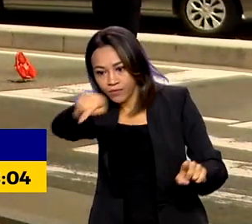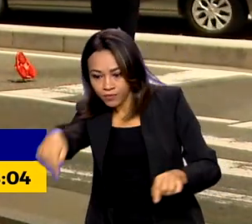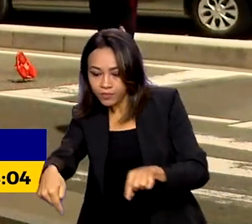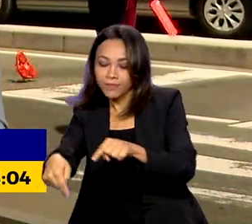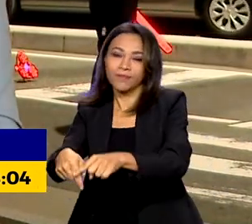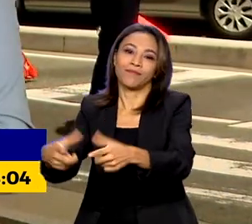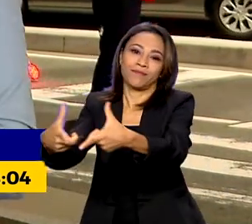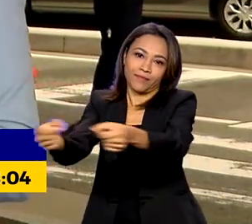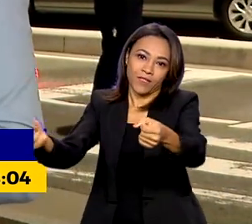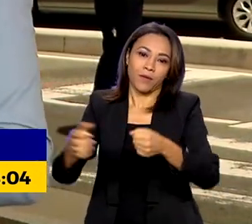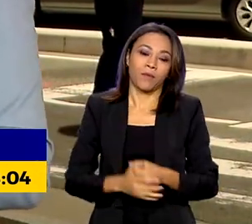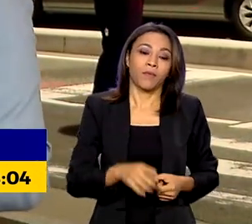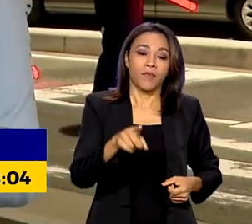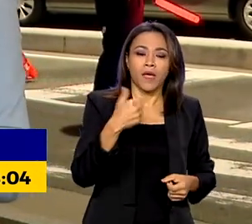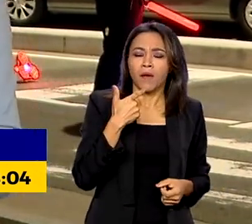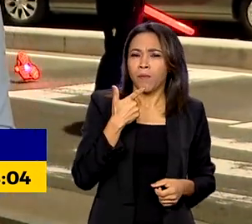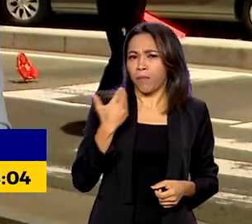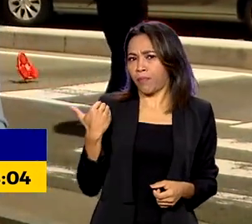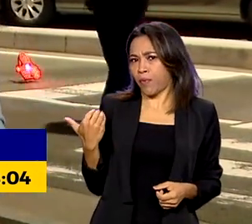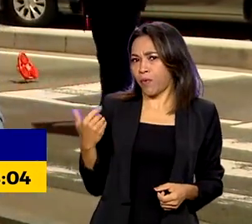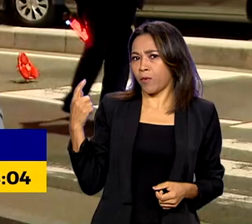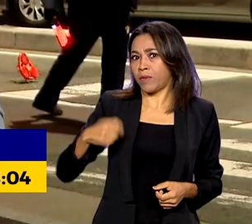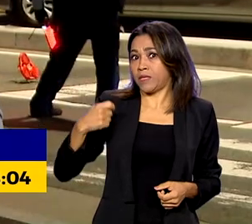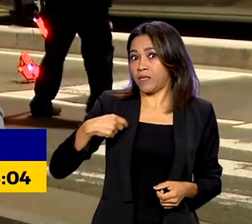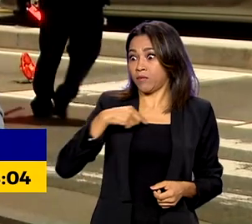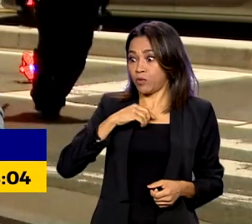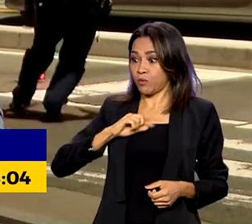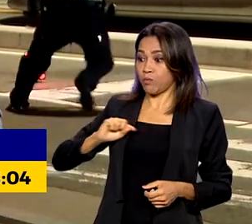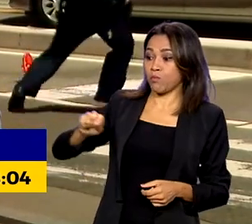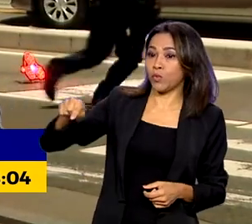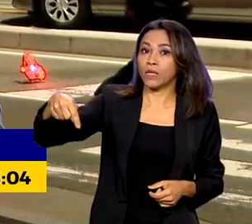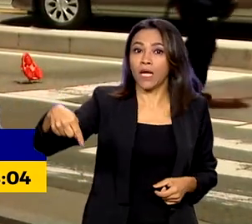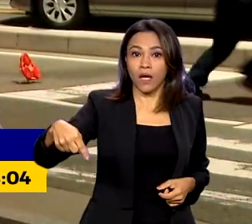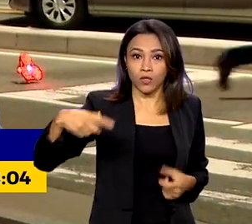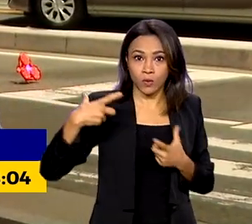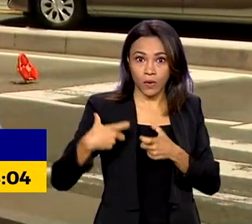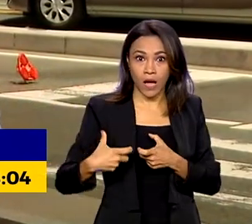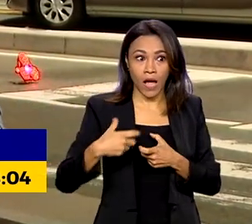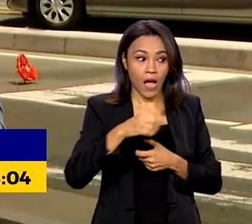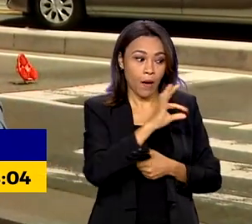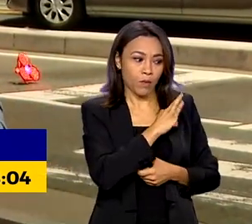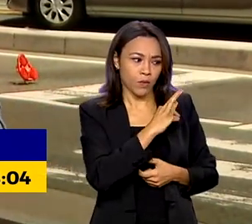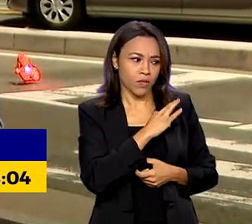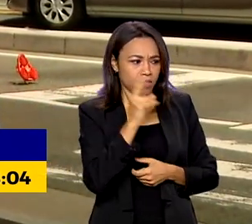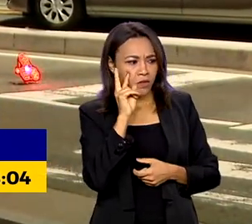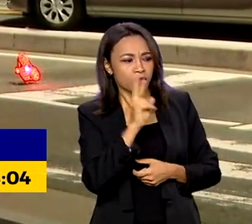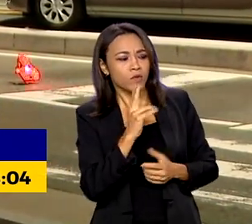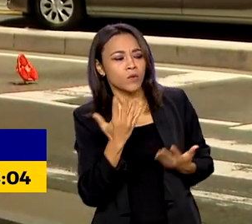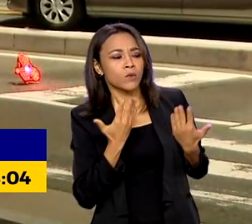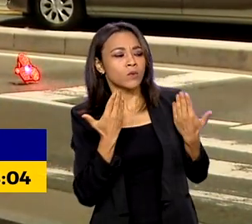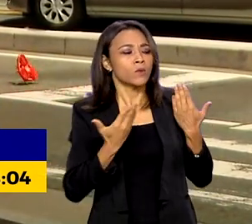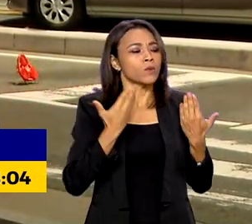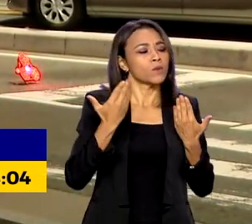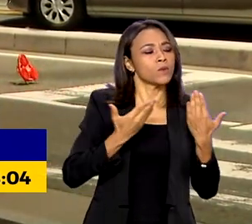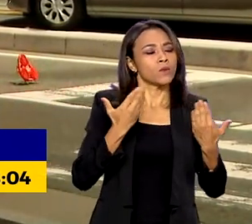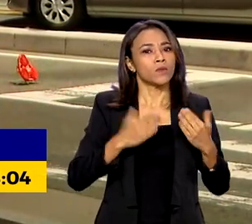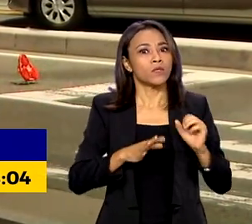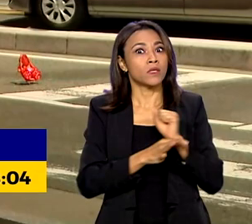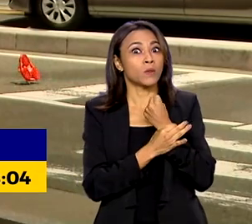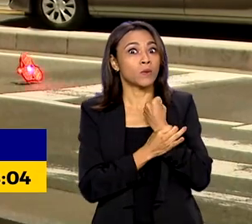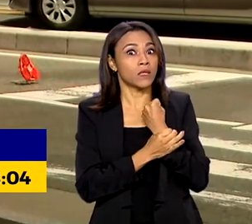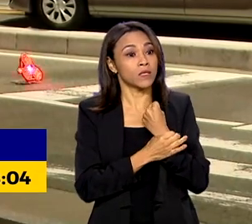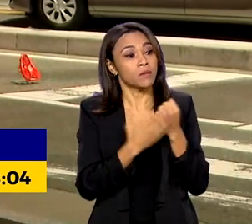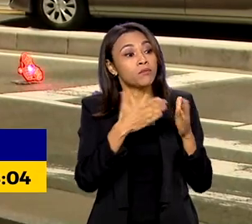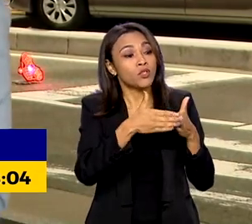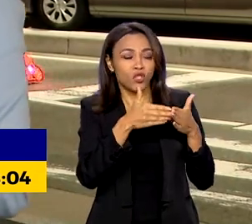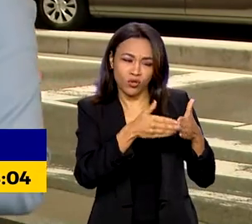Hiroshima e há pouco tivemos de mudar de local, porque a polícia identificou uma ameaça à segurança e pediu gentilmente